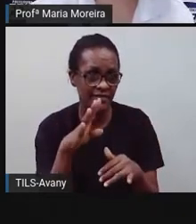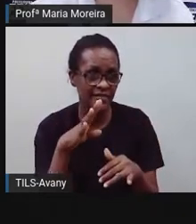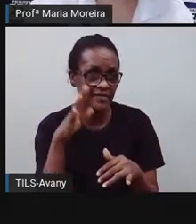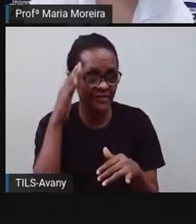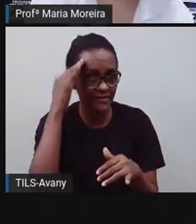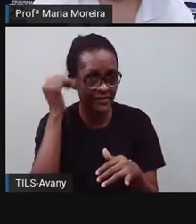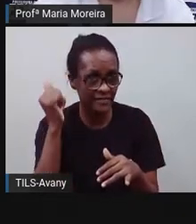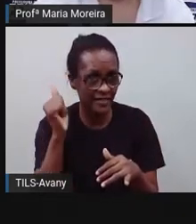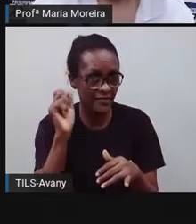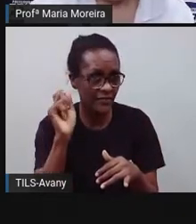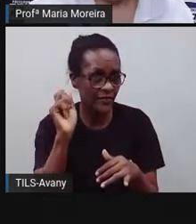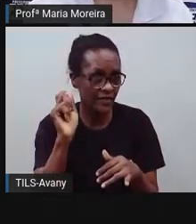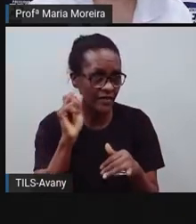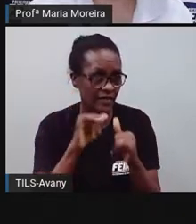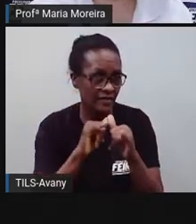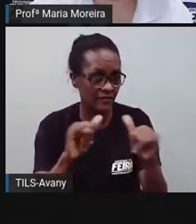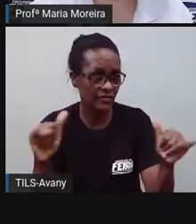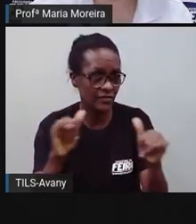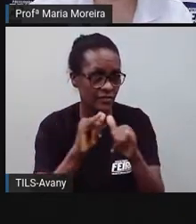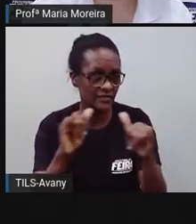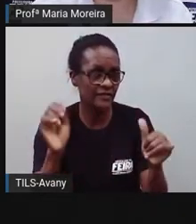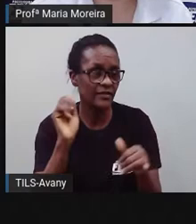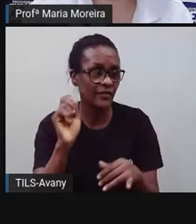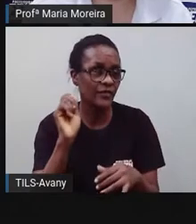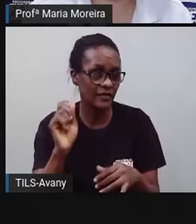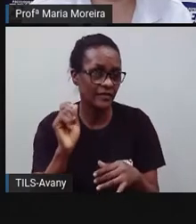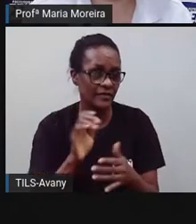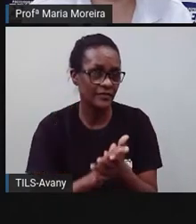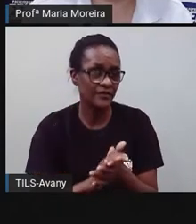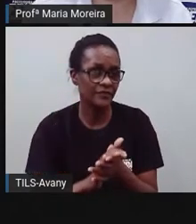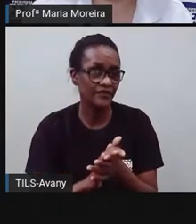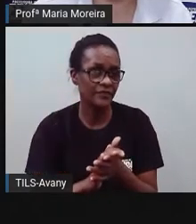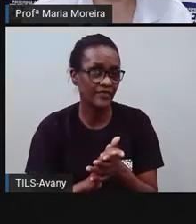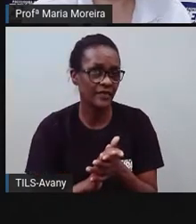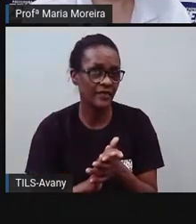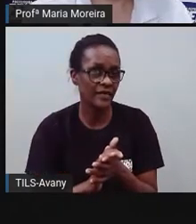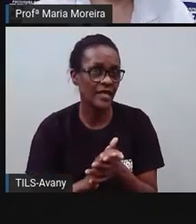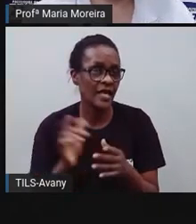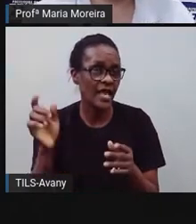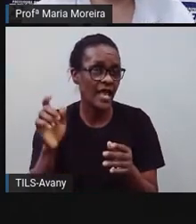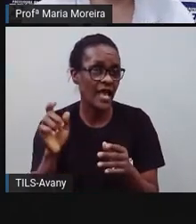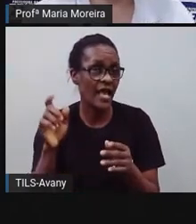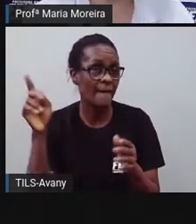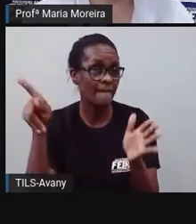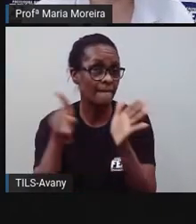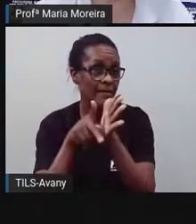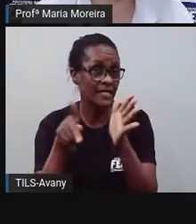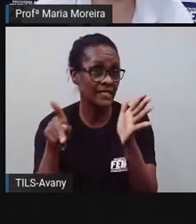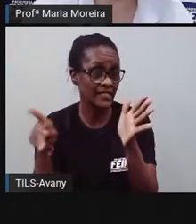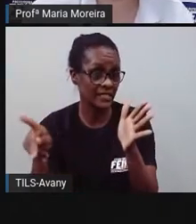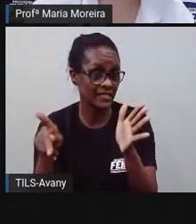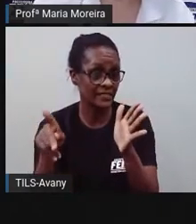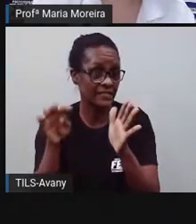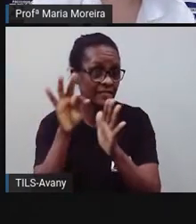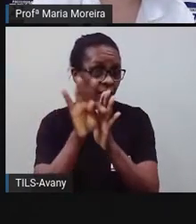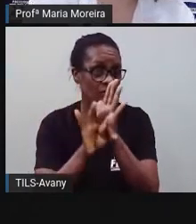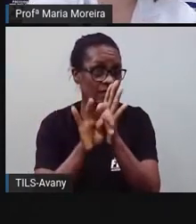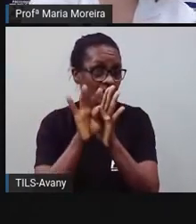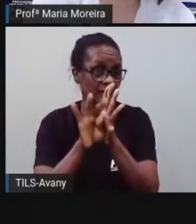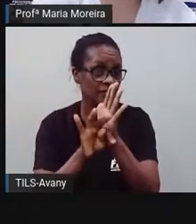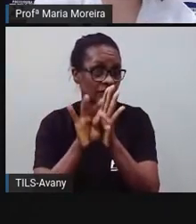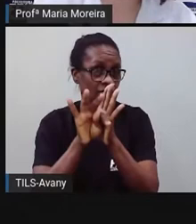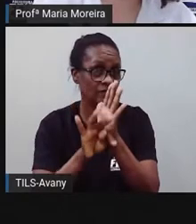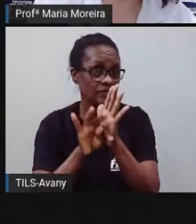notícia? Pois é, a notícia, gente, é um gênero textual bastante presente aí aonde? No